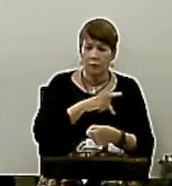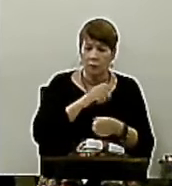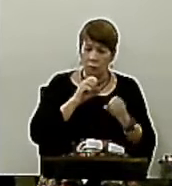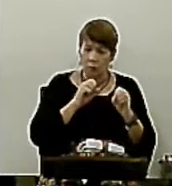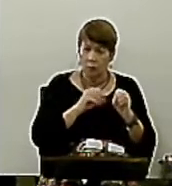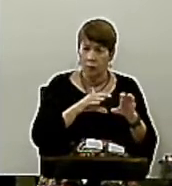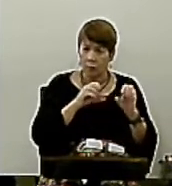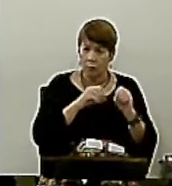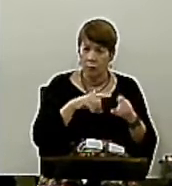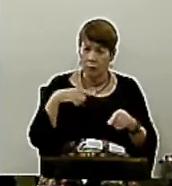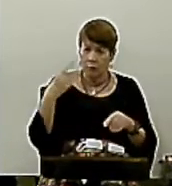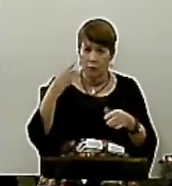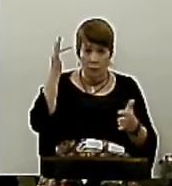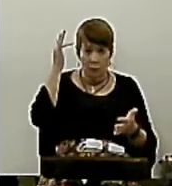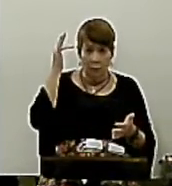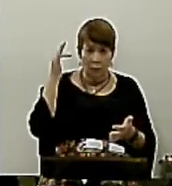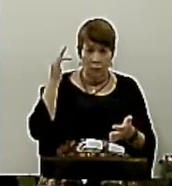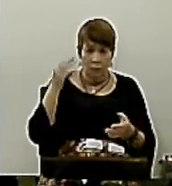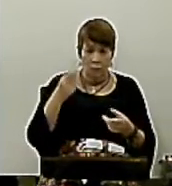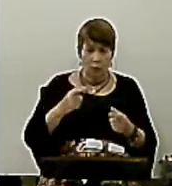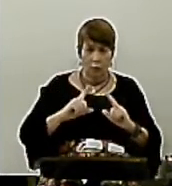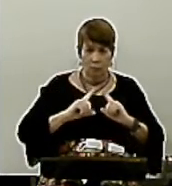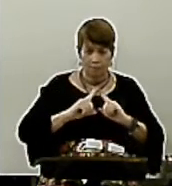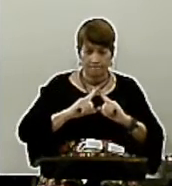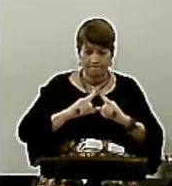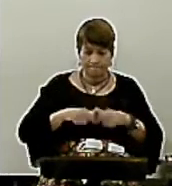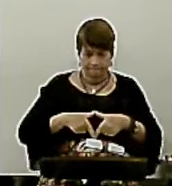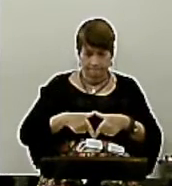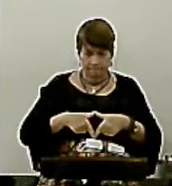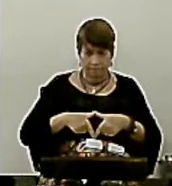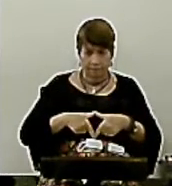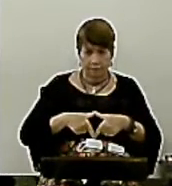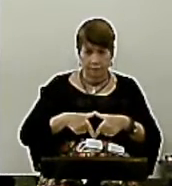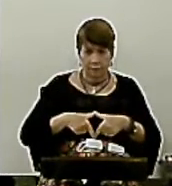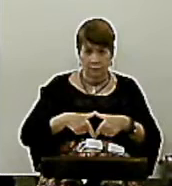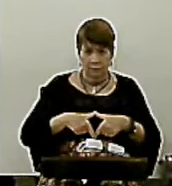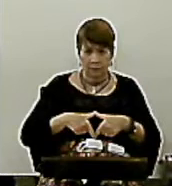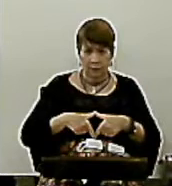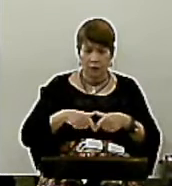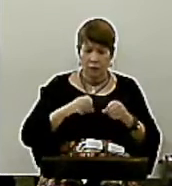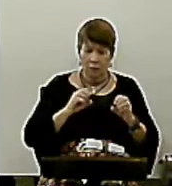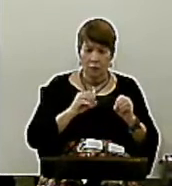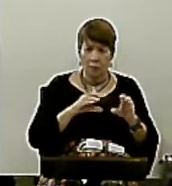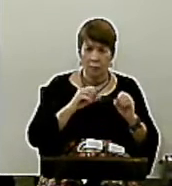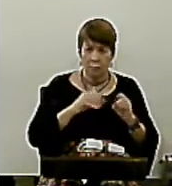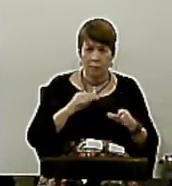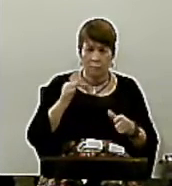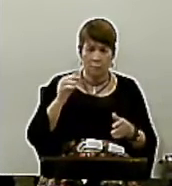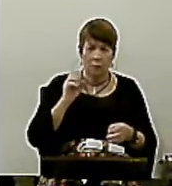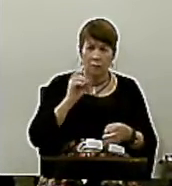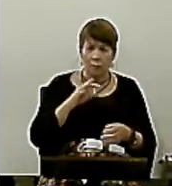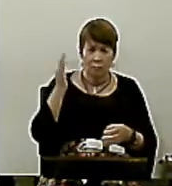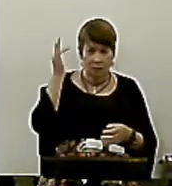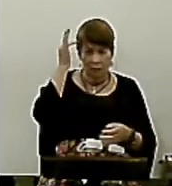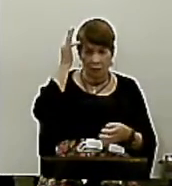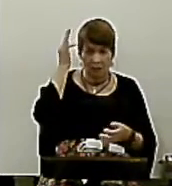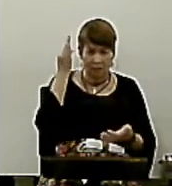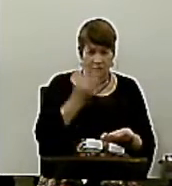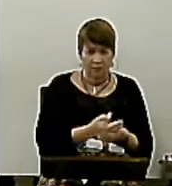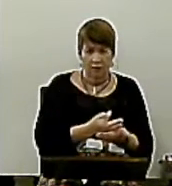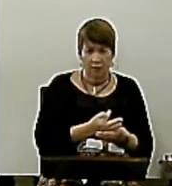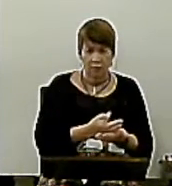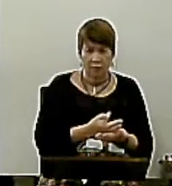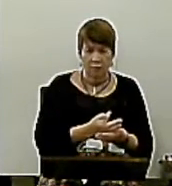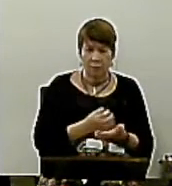só a fé, ou aliás, os judaizantes ensinavam que só a fé não bastava para serem salvos, que eles deveriam